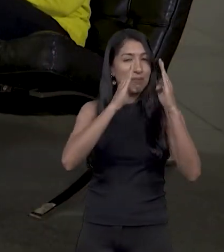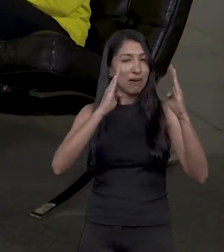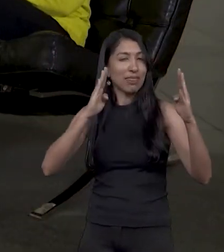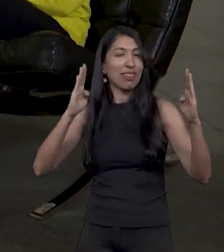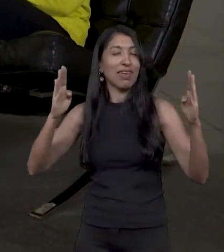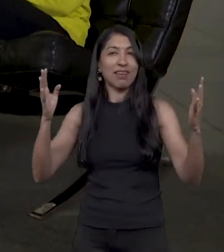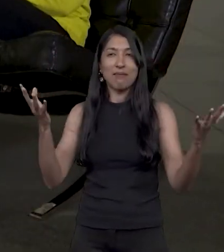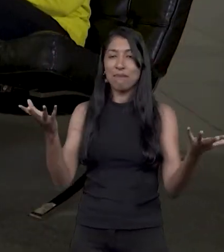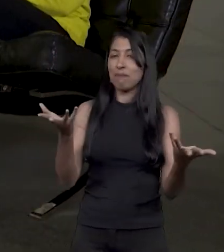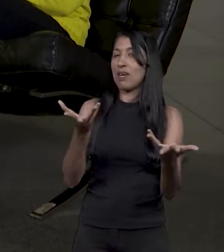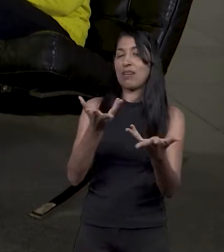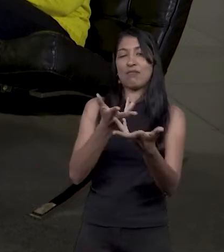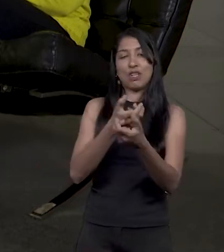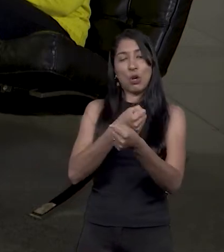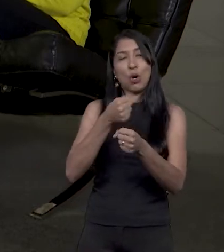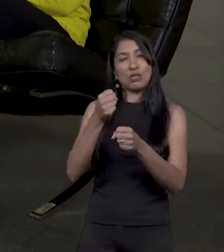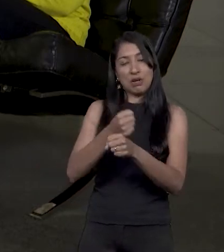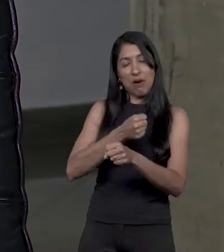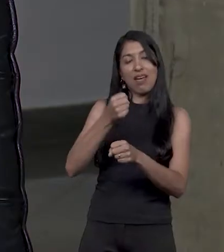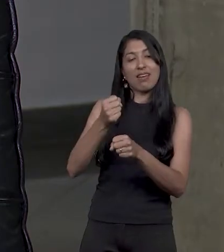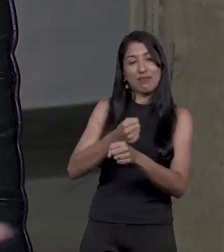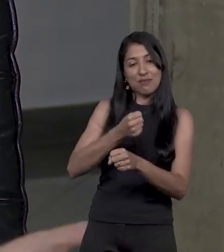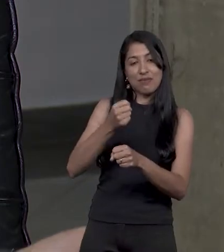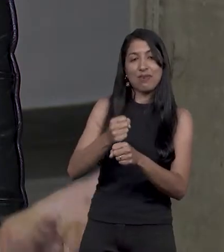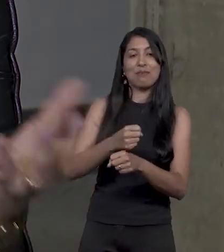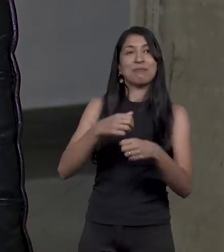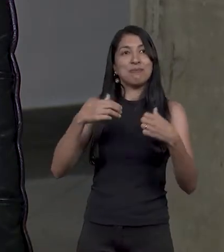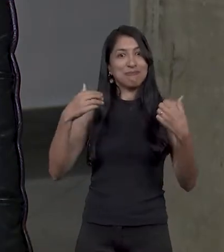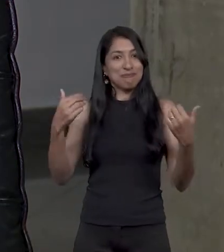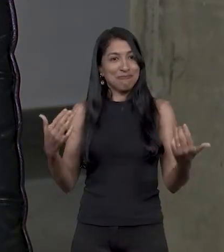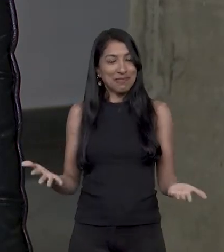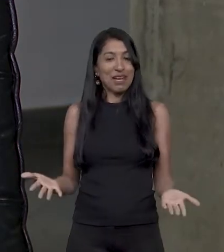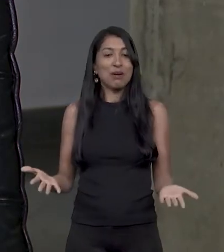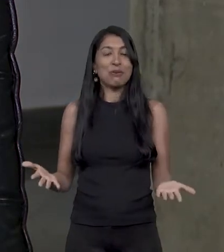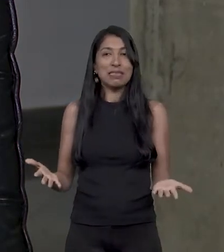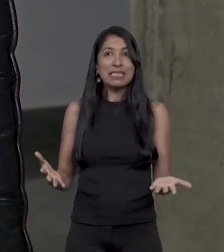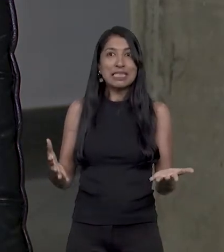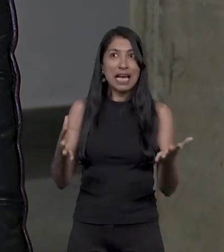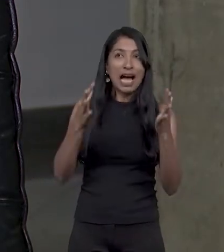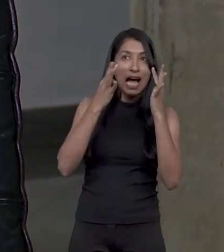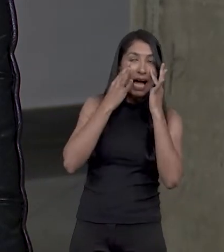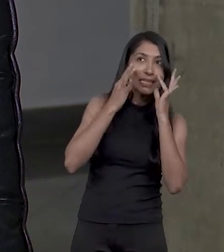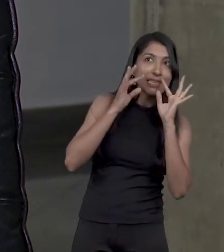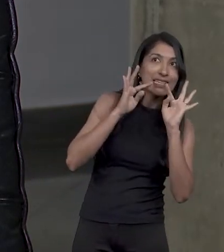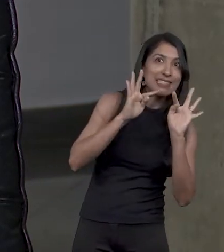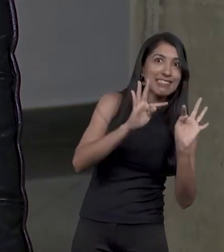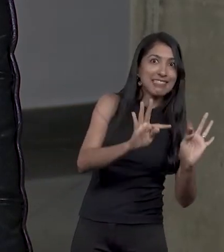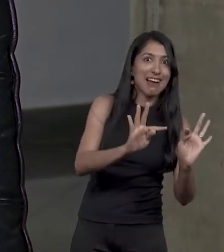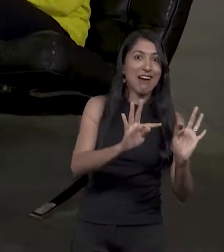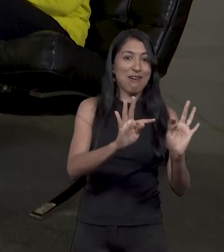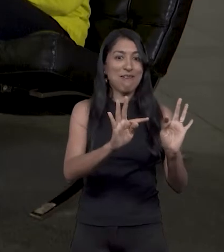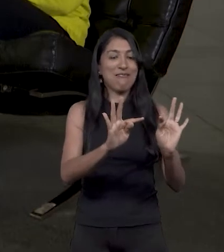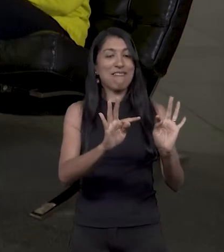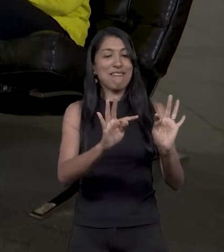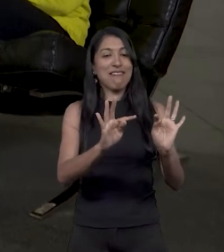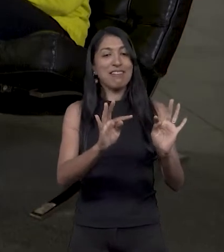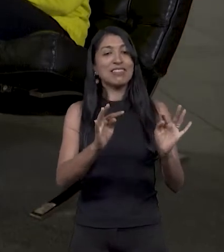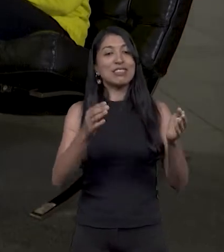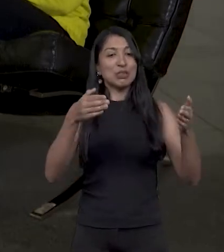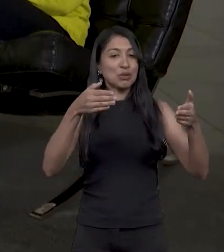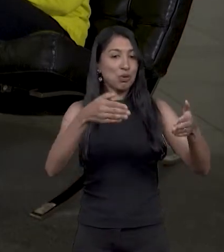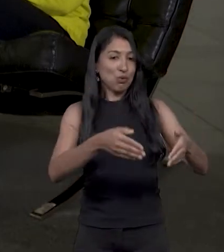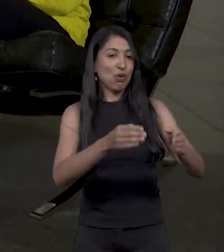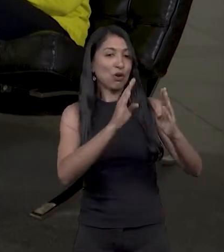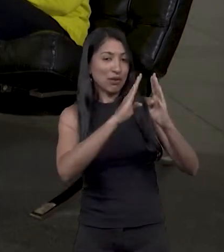ficou depois dessa reforma, então, está atraindo esse público criança para lá também. Então, a